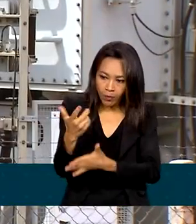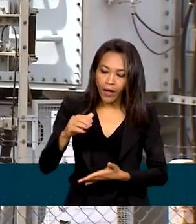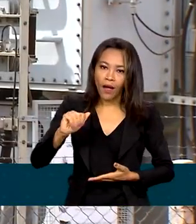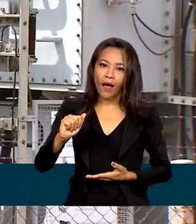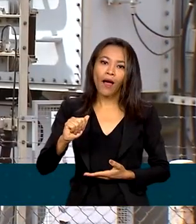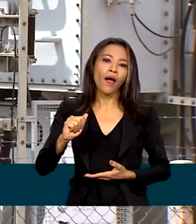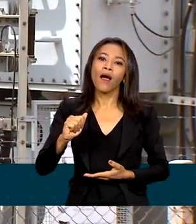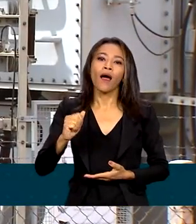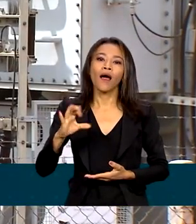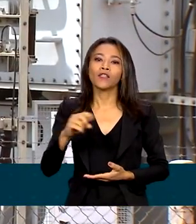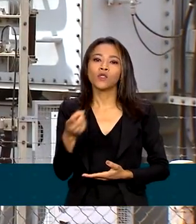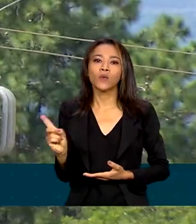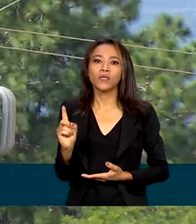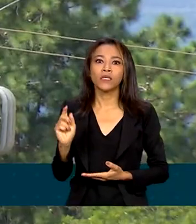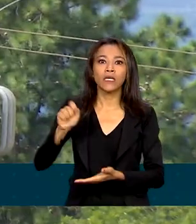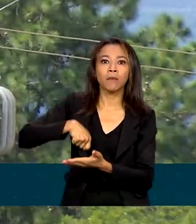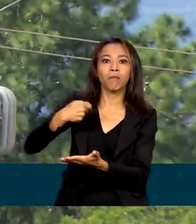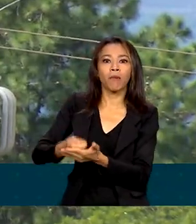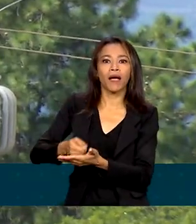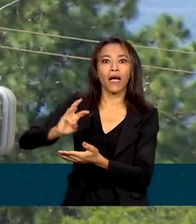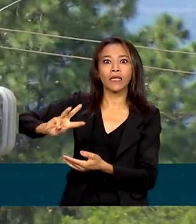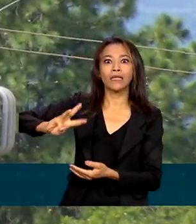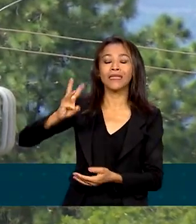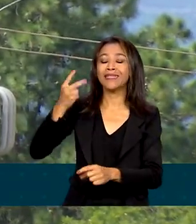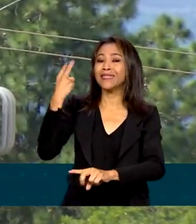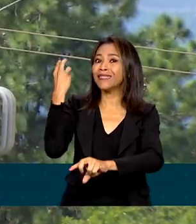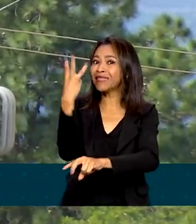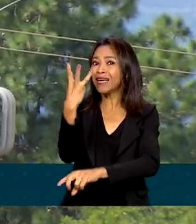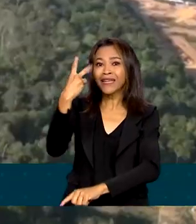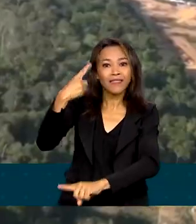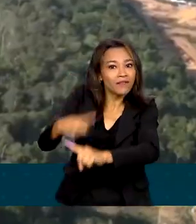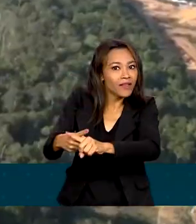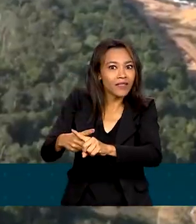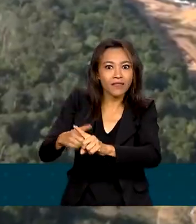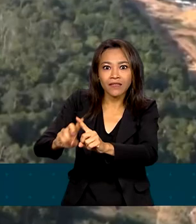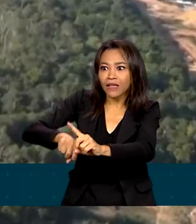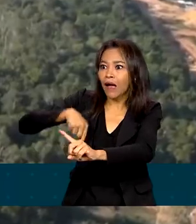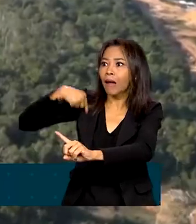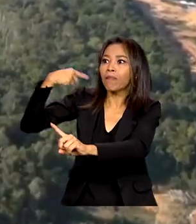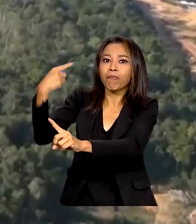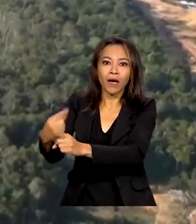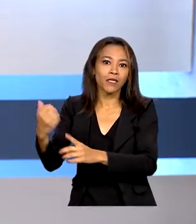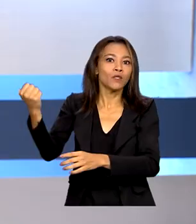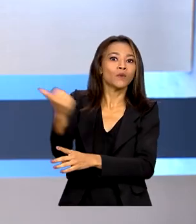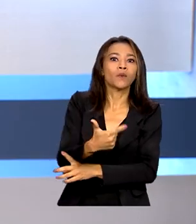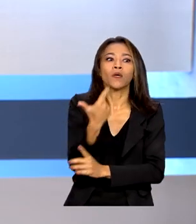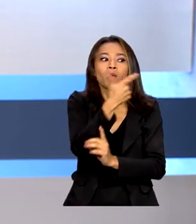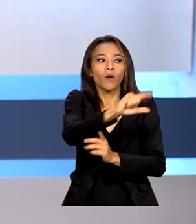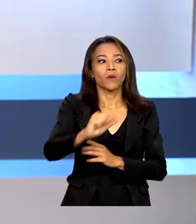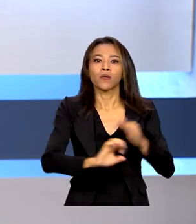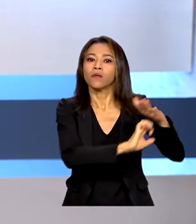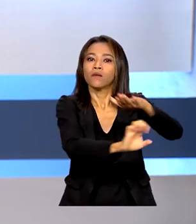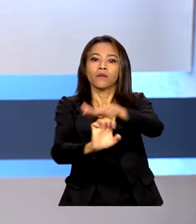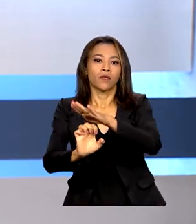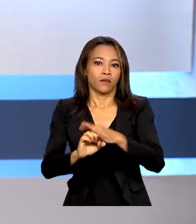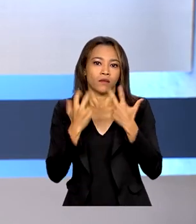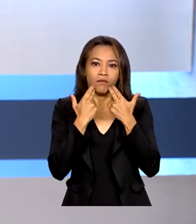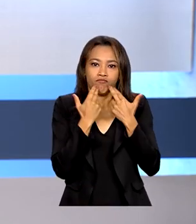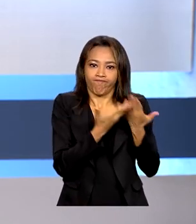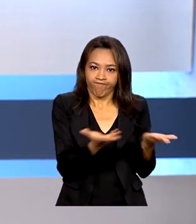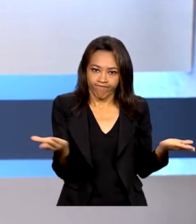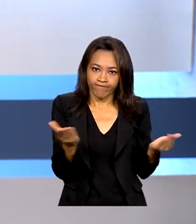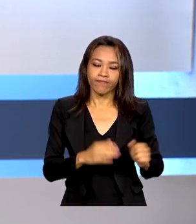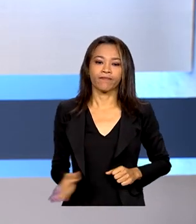o governo tem que pagar o triplo do preço que paga uma outra empresa comum. O novo